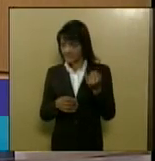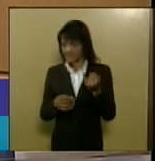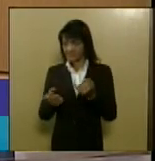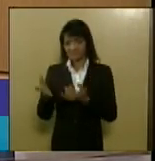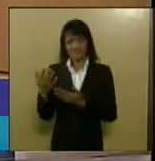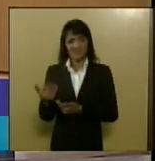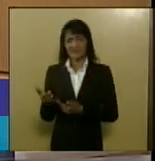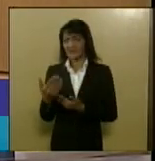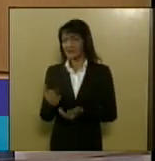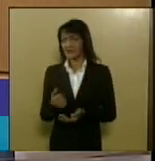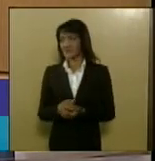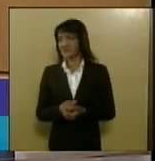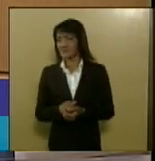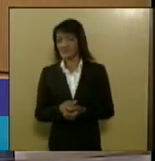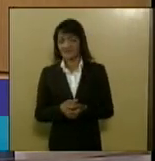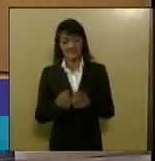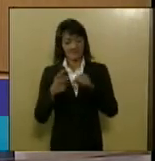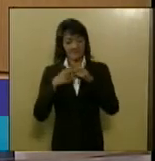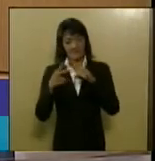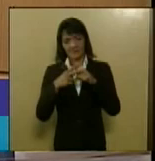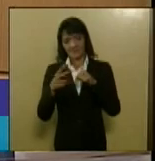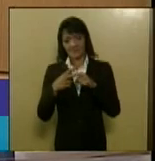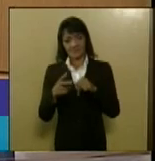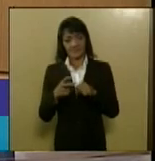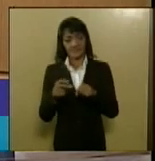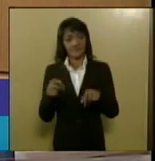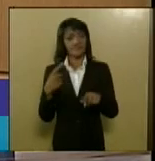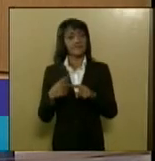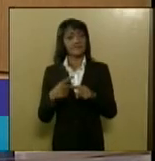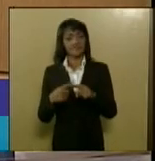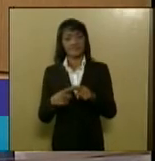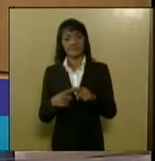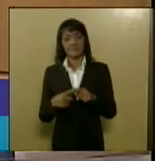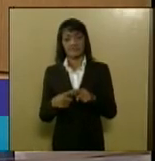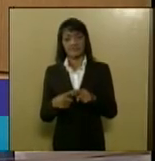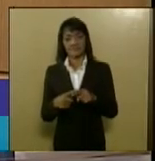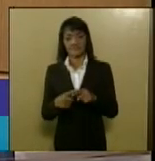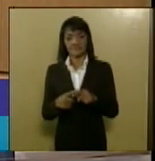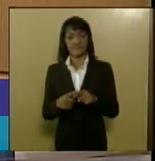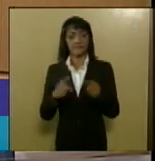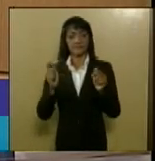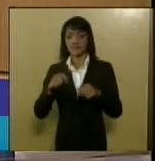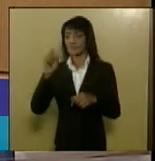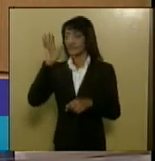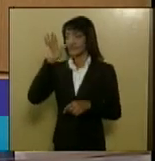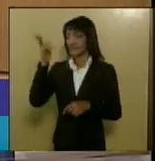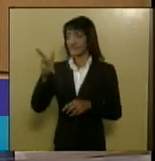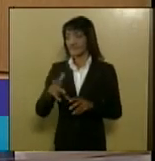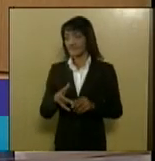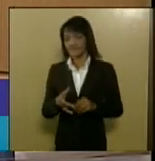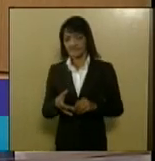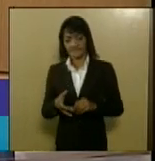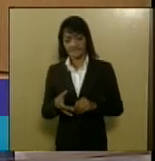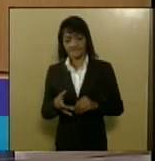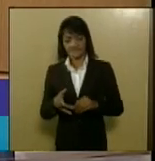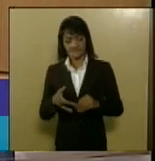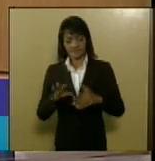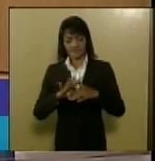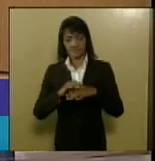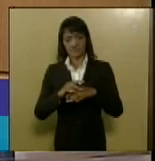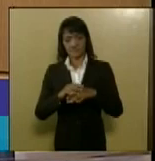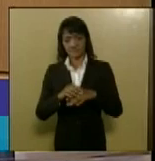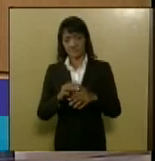fumantes porque esses também estão susceptíveis sujeitos a apresentar e a contrair doenças